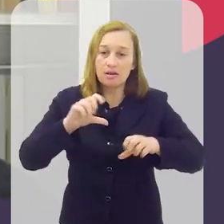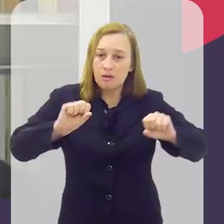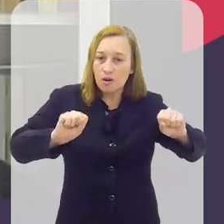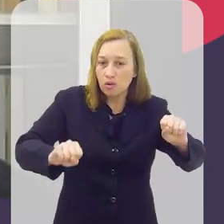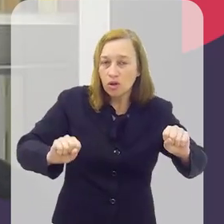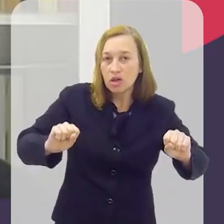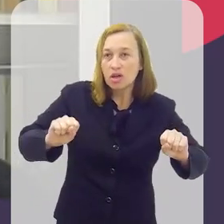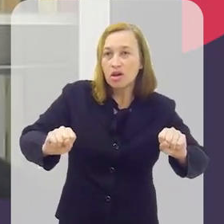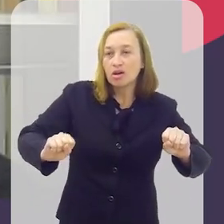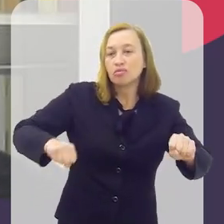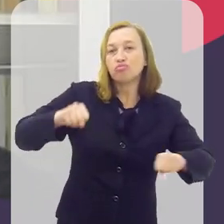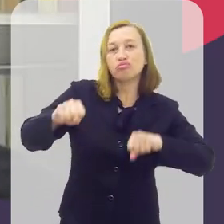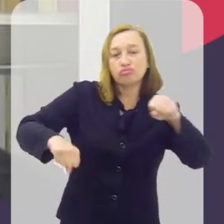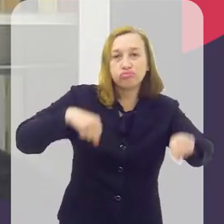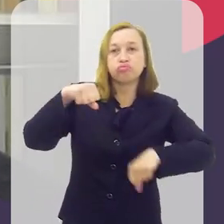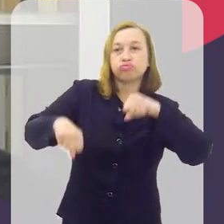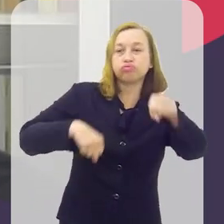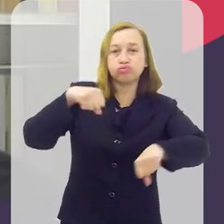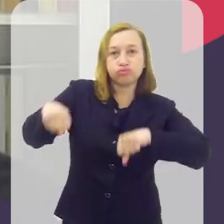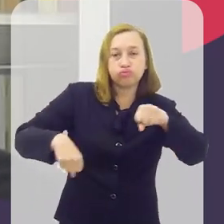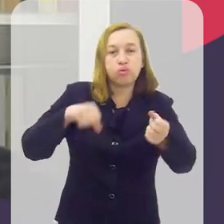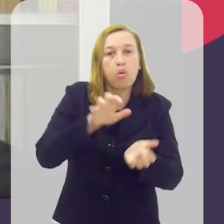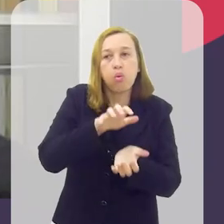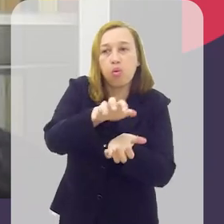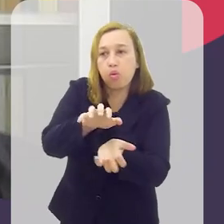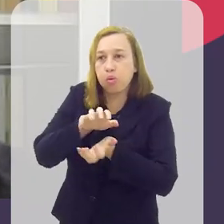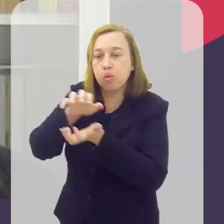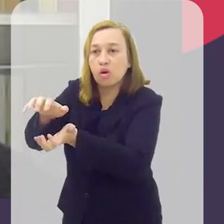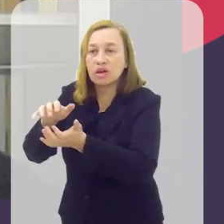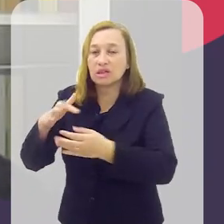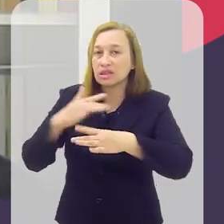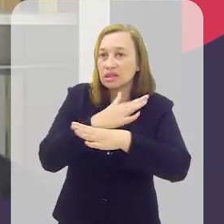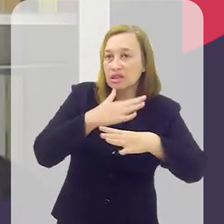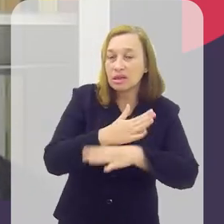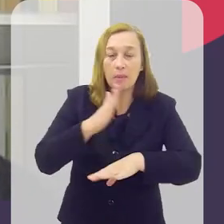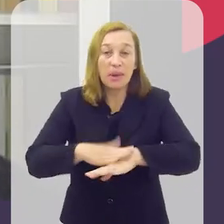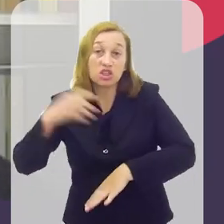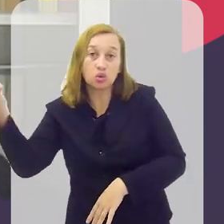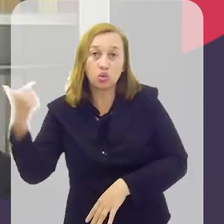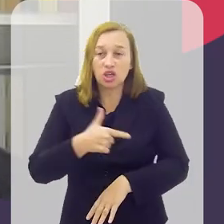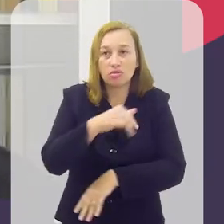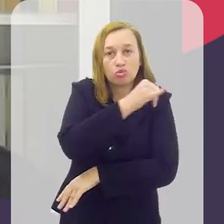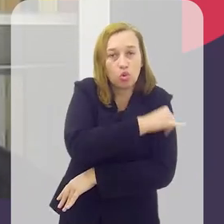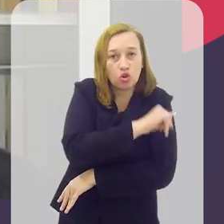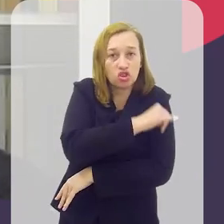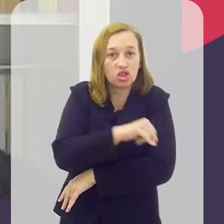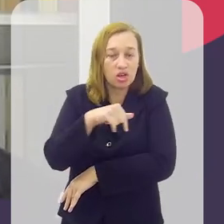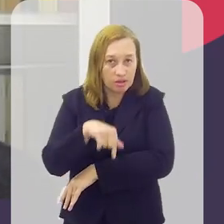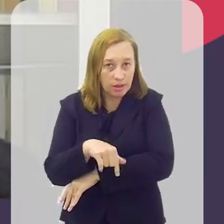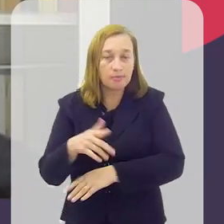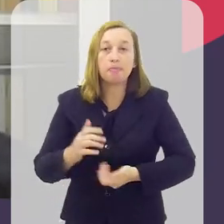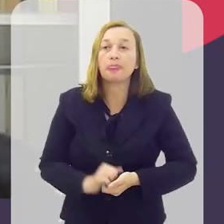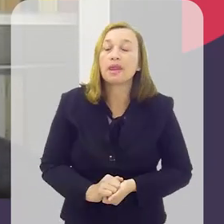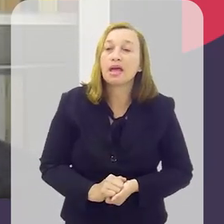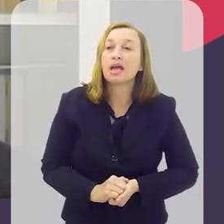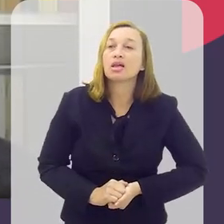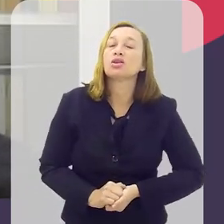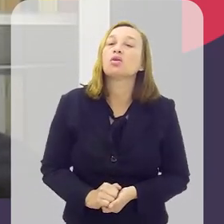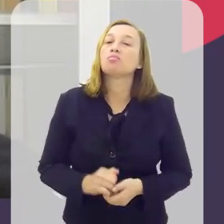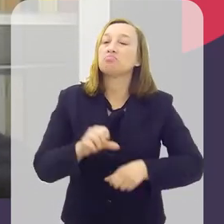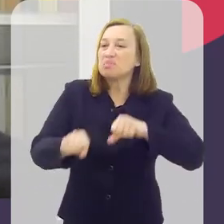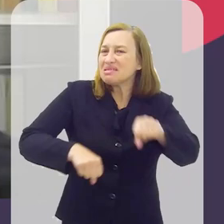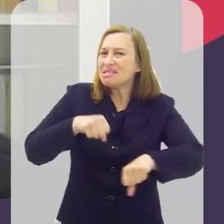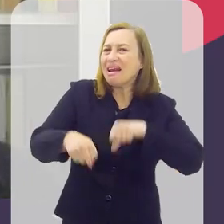rodando pela cidade e assim na minha primeira vista muito mais do que no Rio de Janeiro e até com